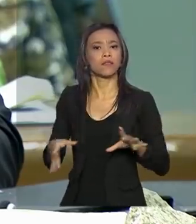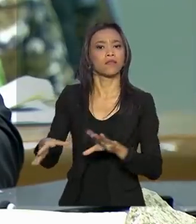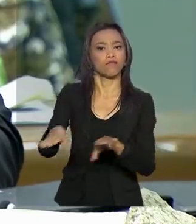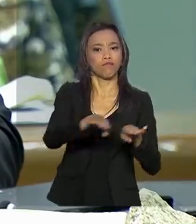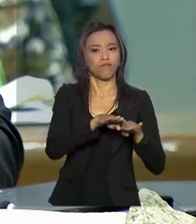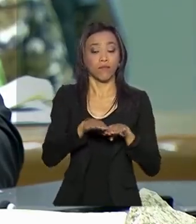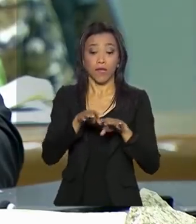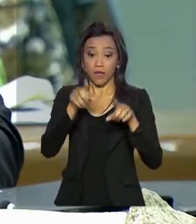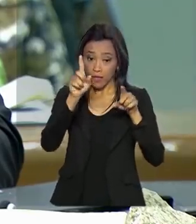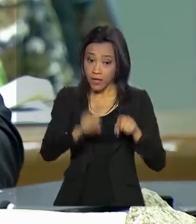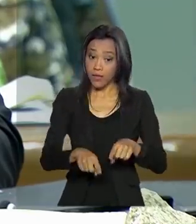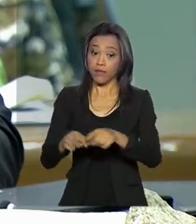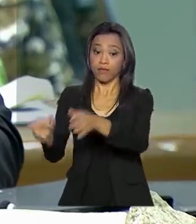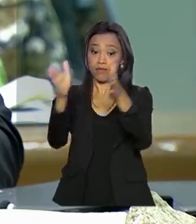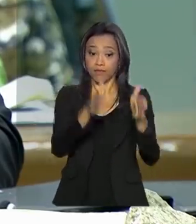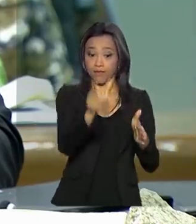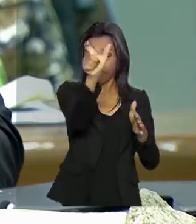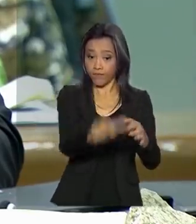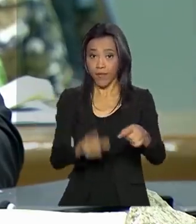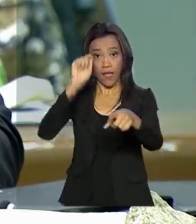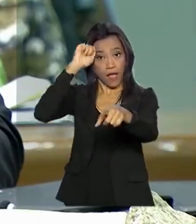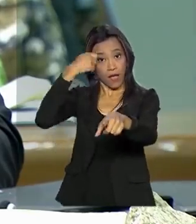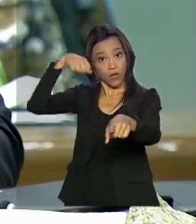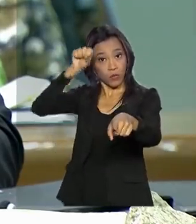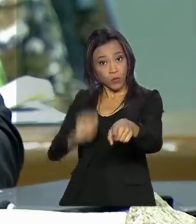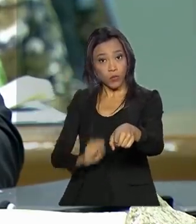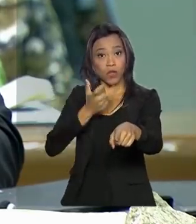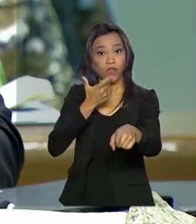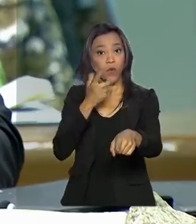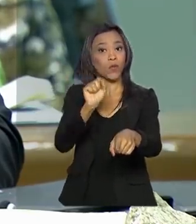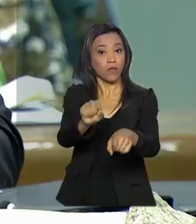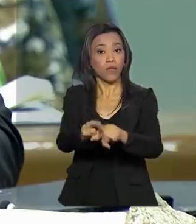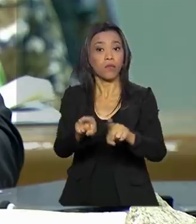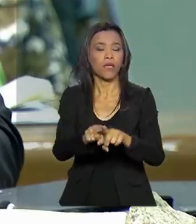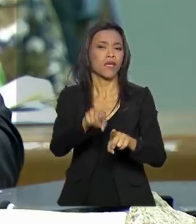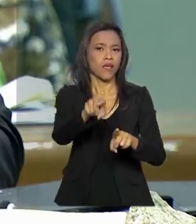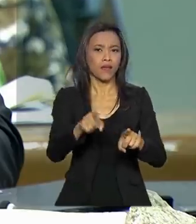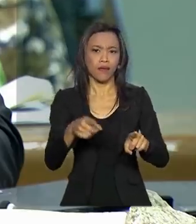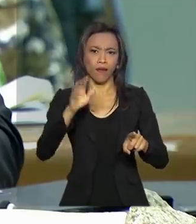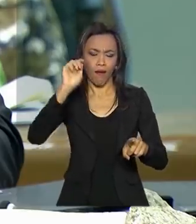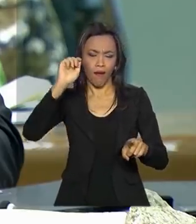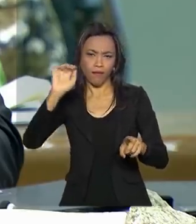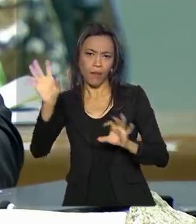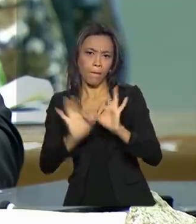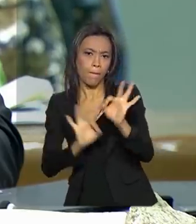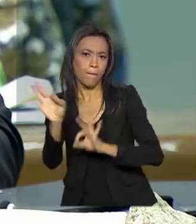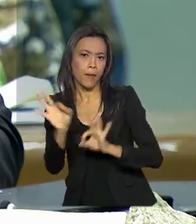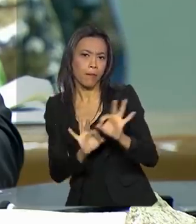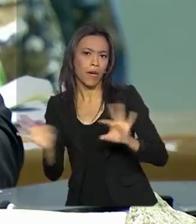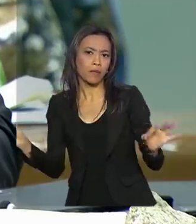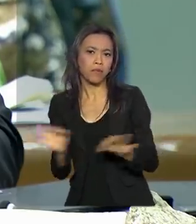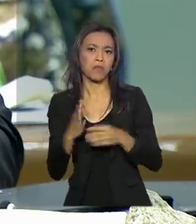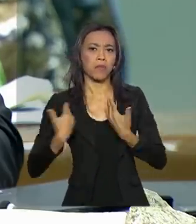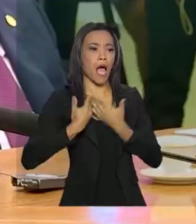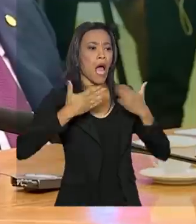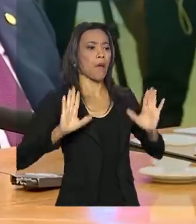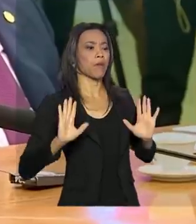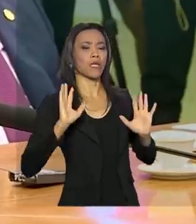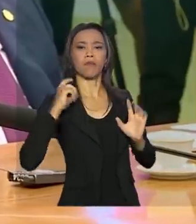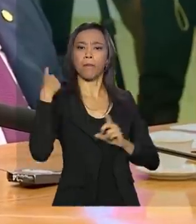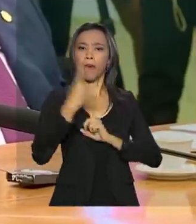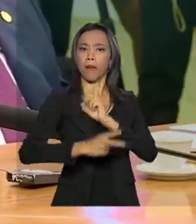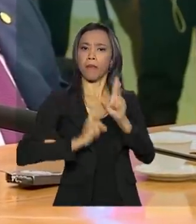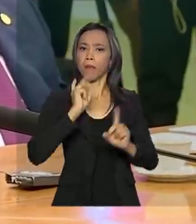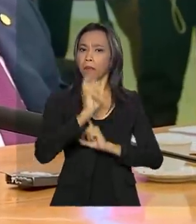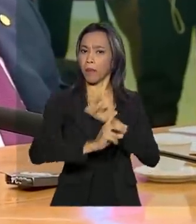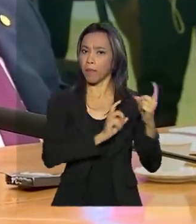Ramaphosa, da África do Sul, disse que a África, como um todo, está pronta para criar uma área de livre comércio. O